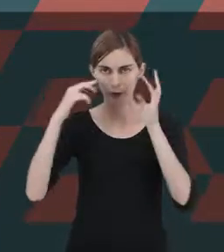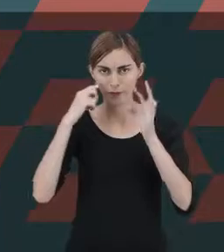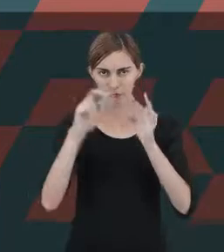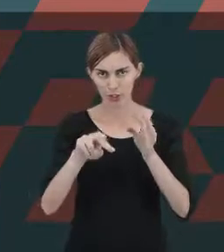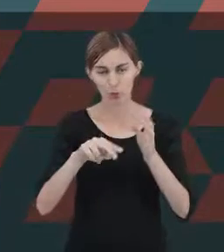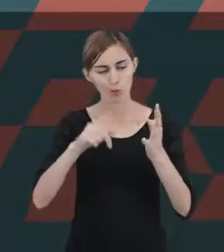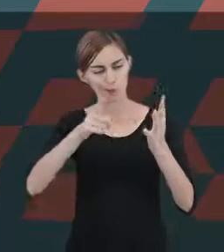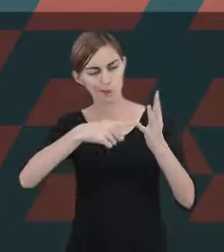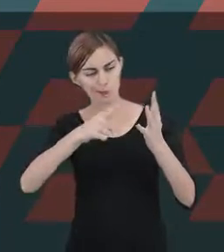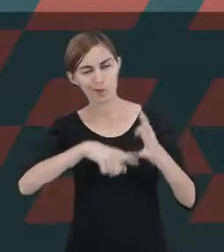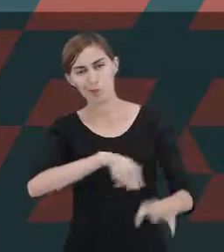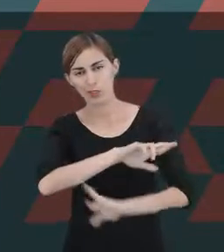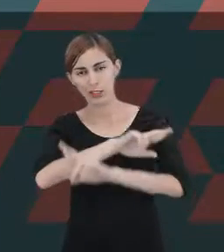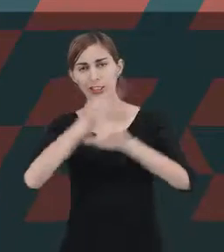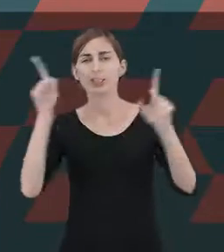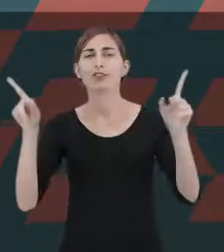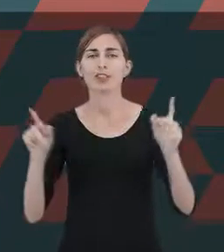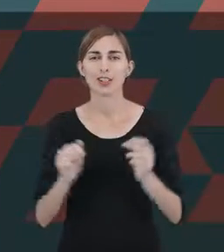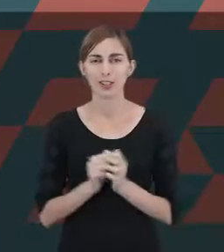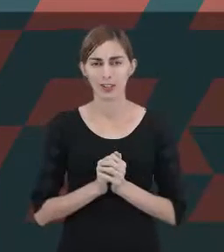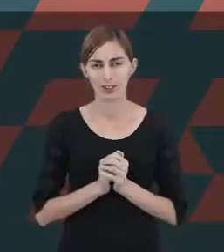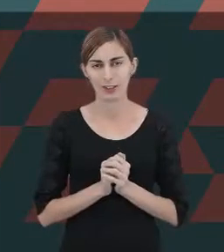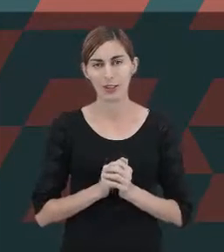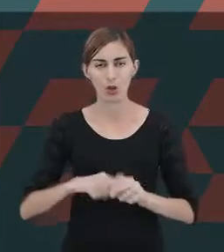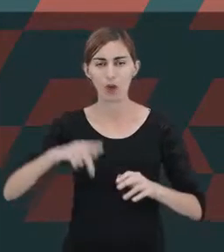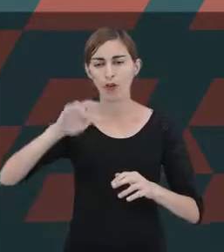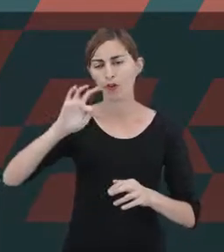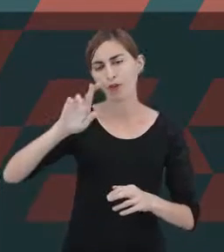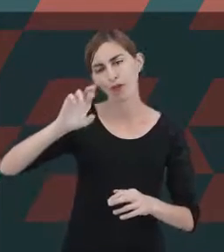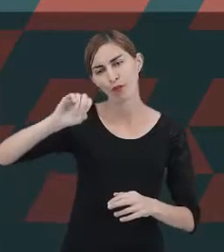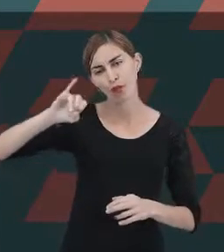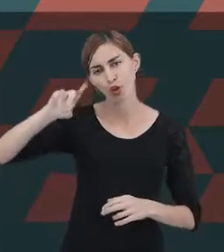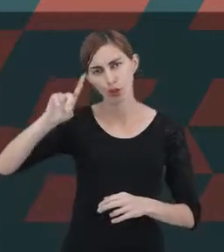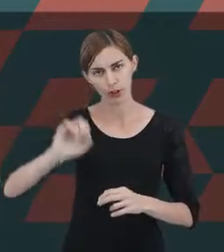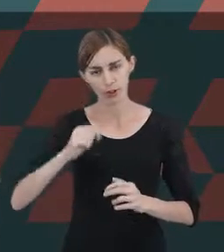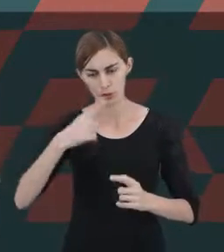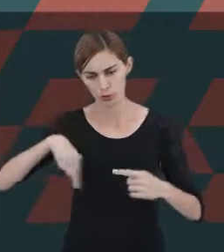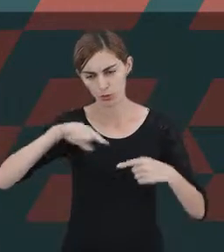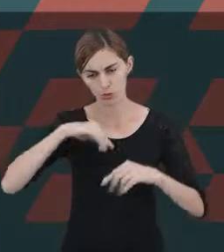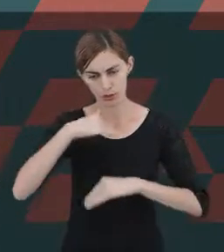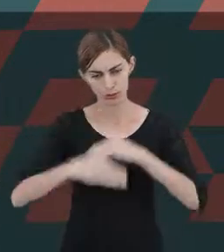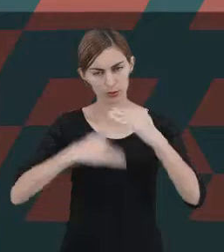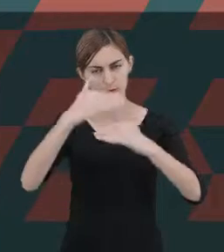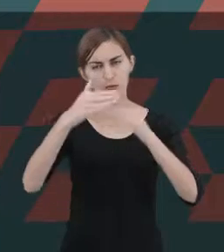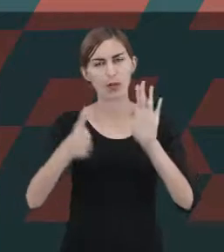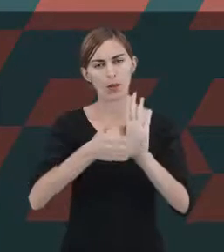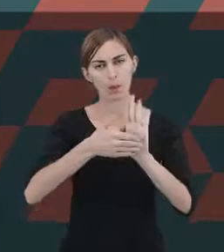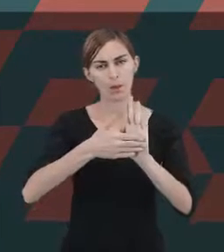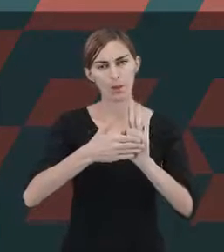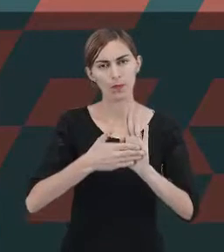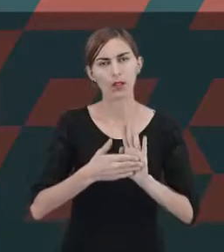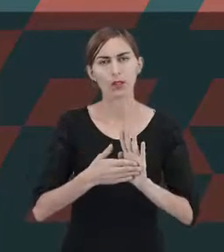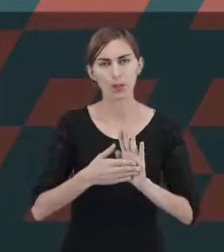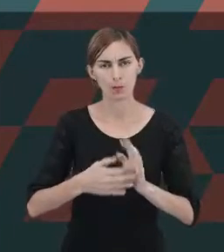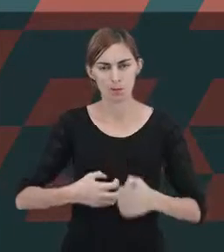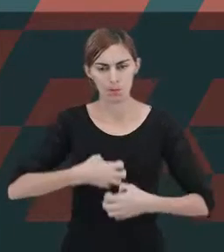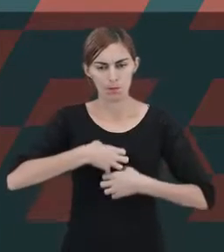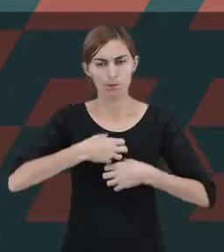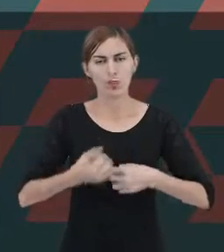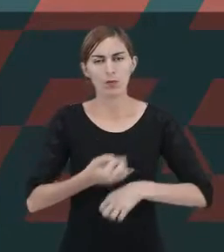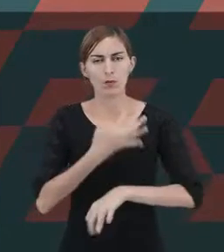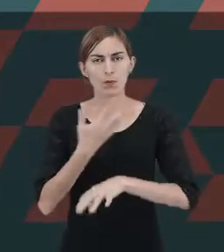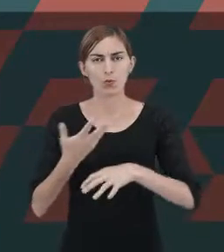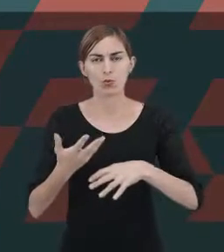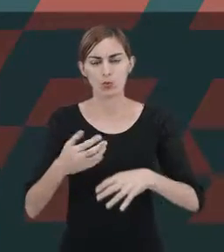Piaget, Vygotsky e Valen. Para Freud, o nosso desenvolvimento, ele se pauta a partir dos impulsos que a criança